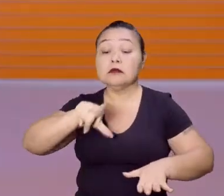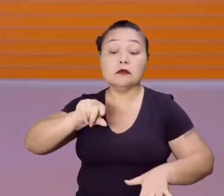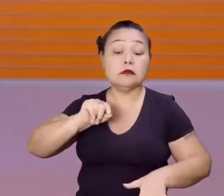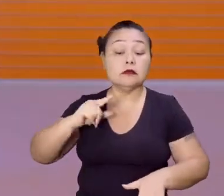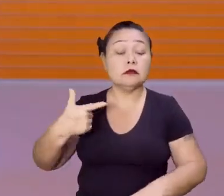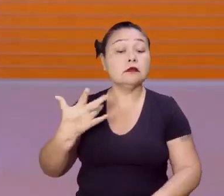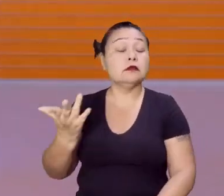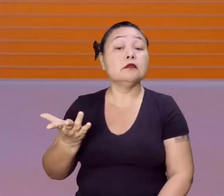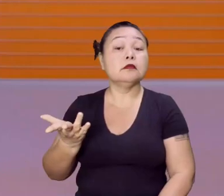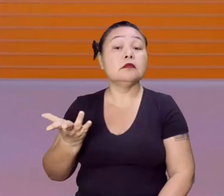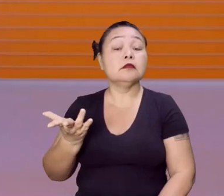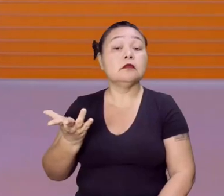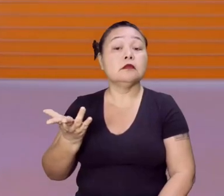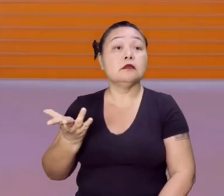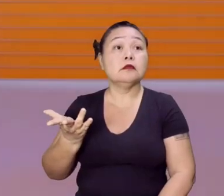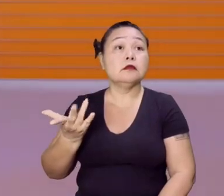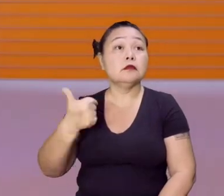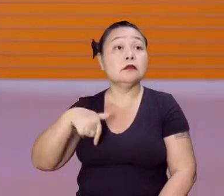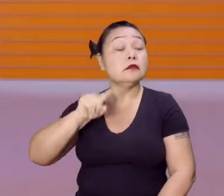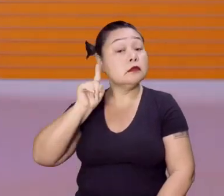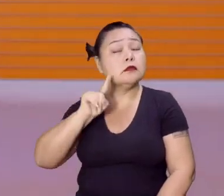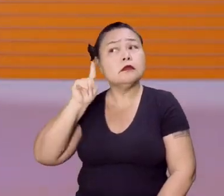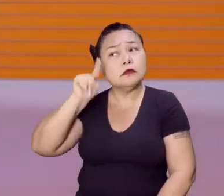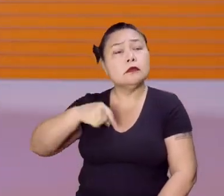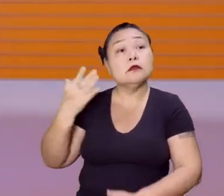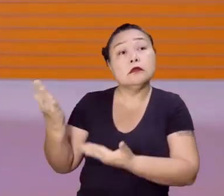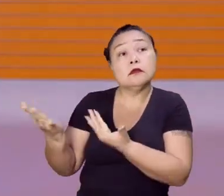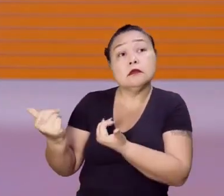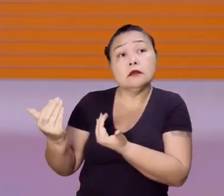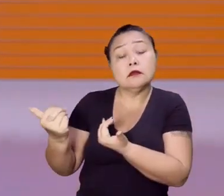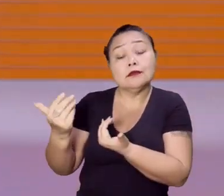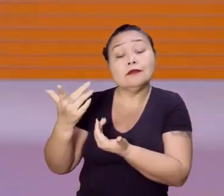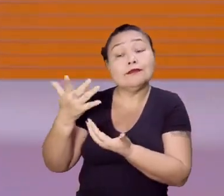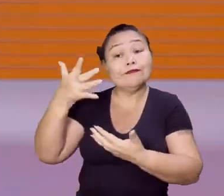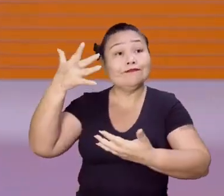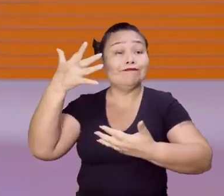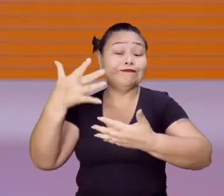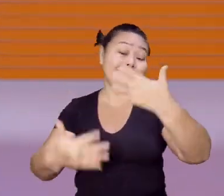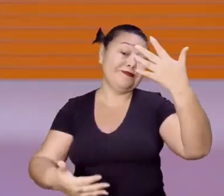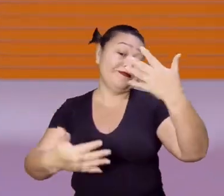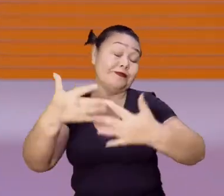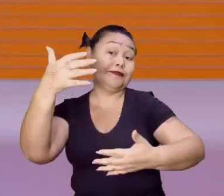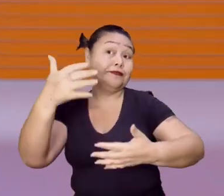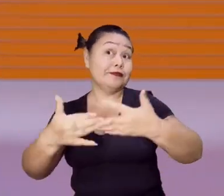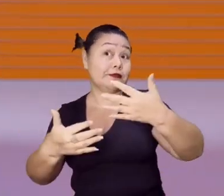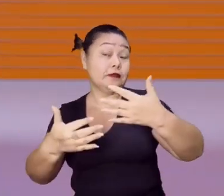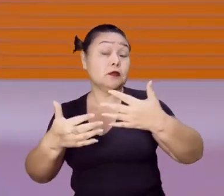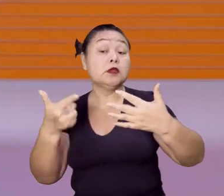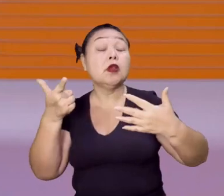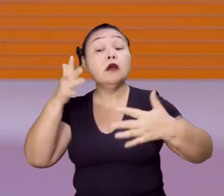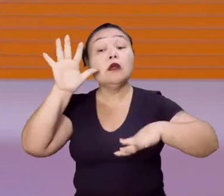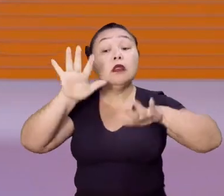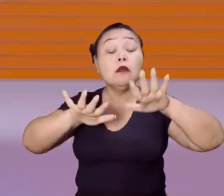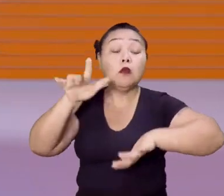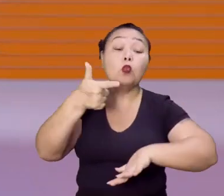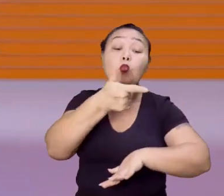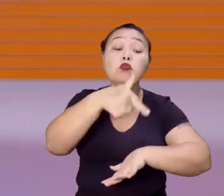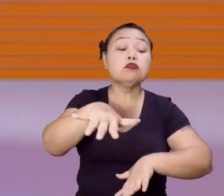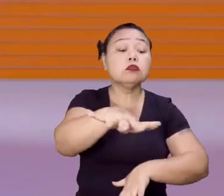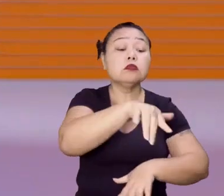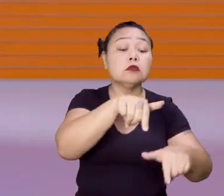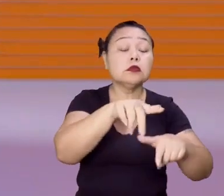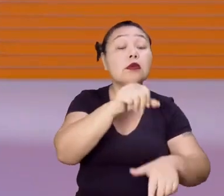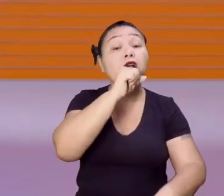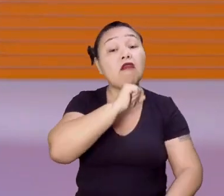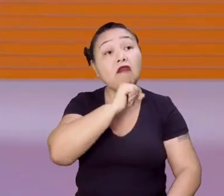for atuar, você ser muito jovem atrapalha. Só que, dependendo de outras áreas, ser